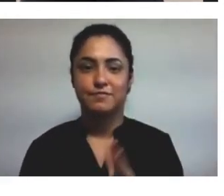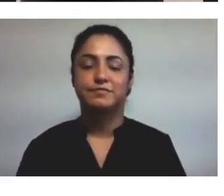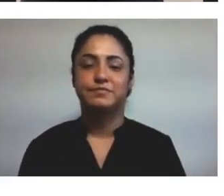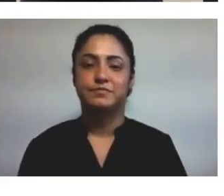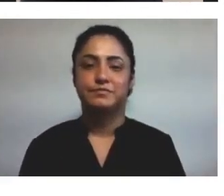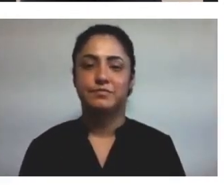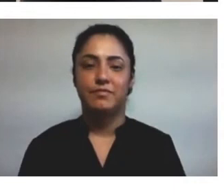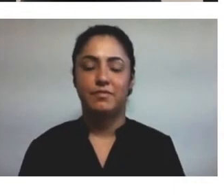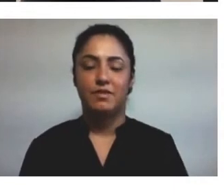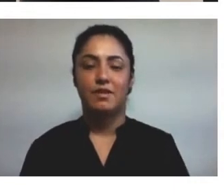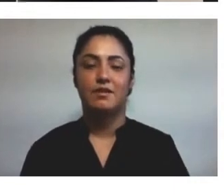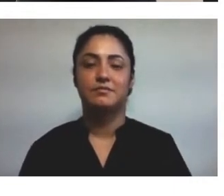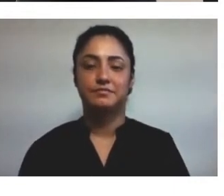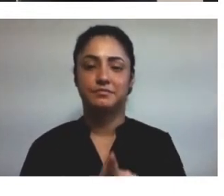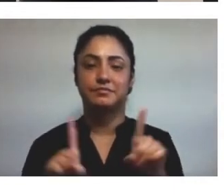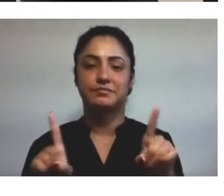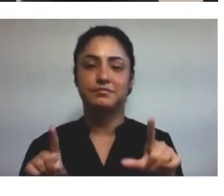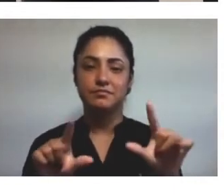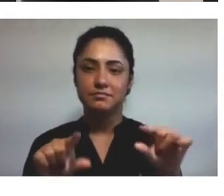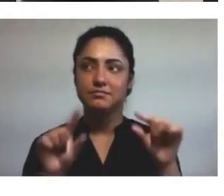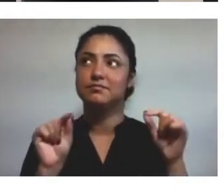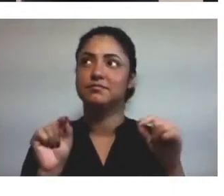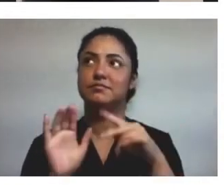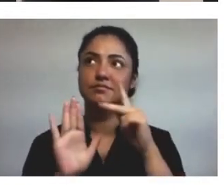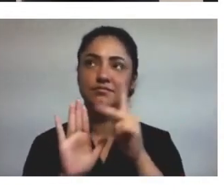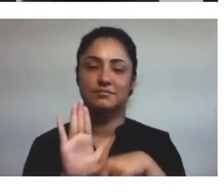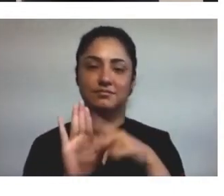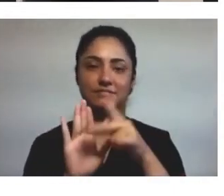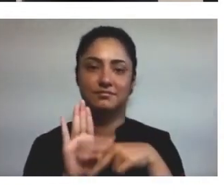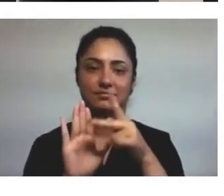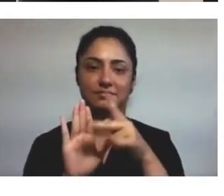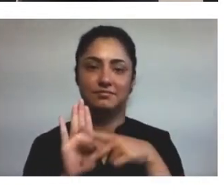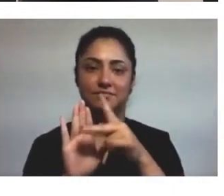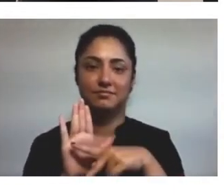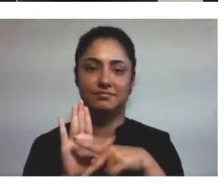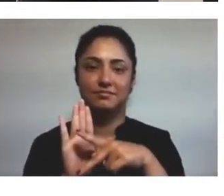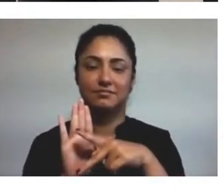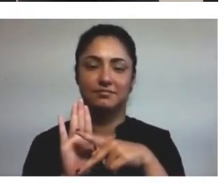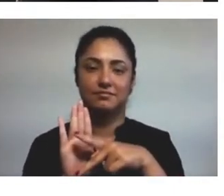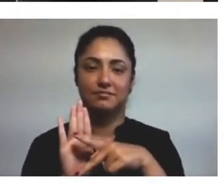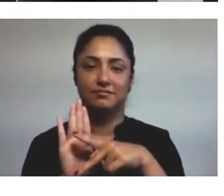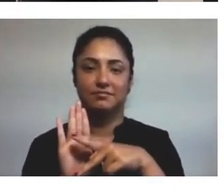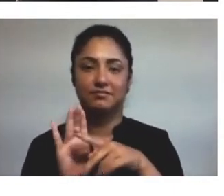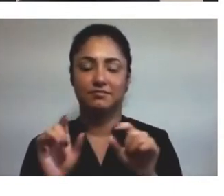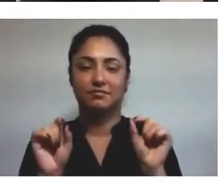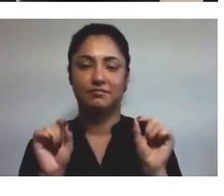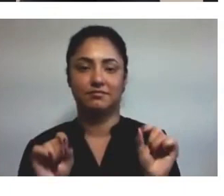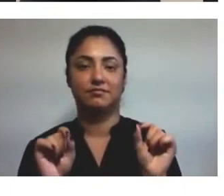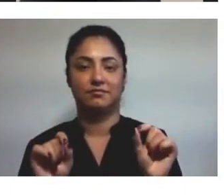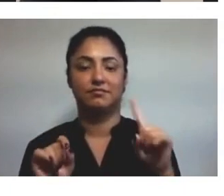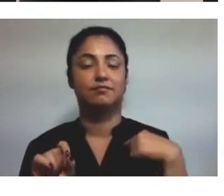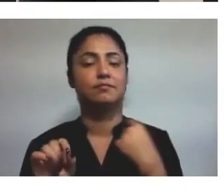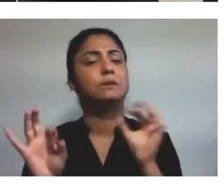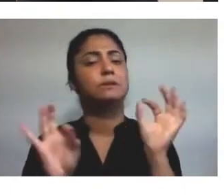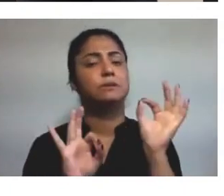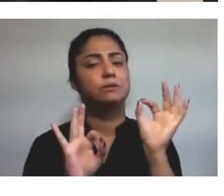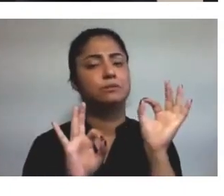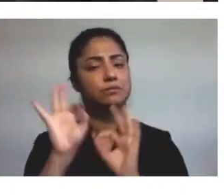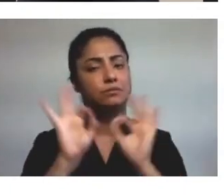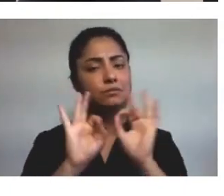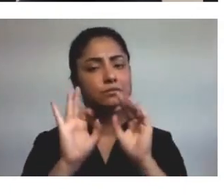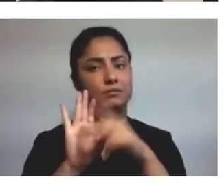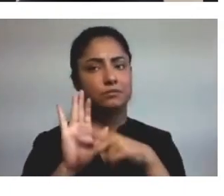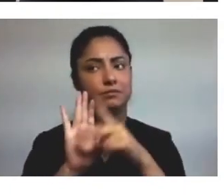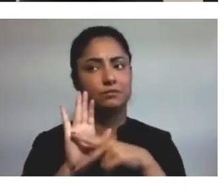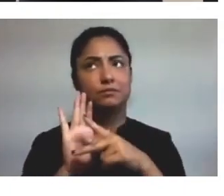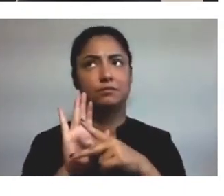do nosso projeto é um pouco complicada, porque o nosso projeto foi executado no fim de determinado ano